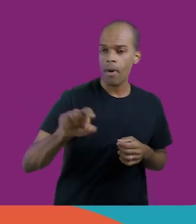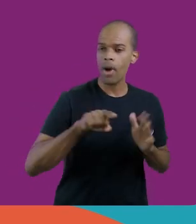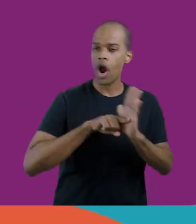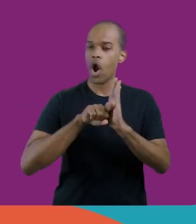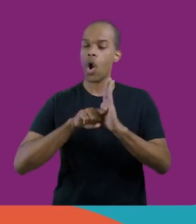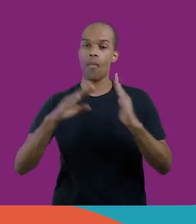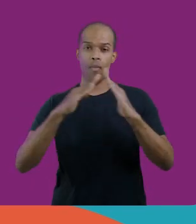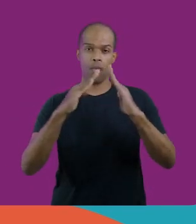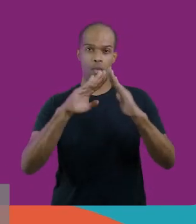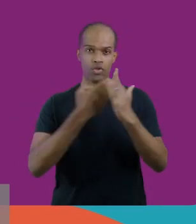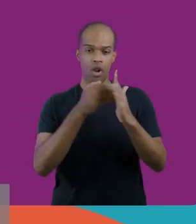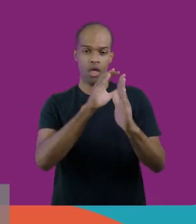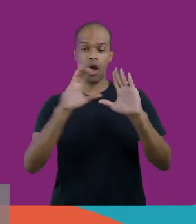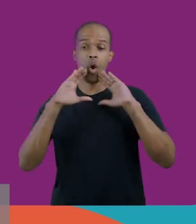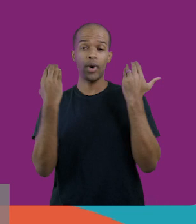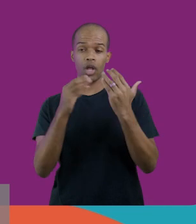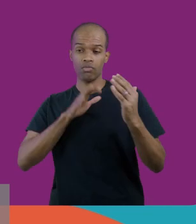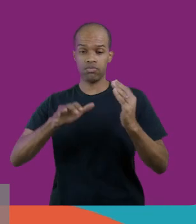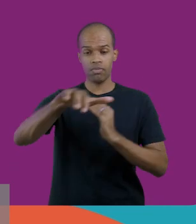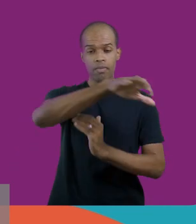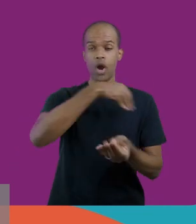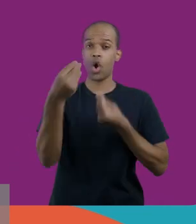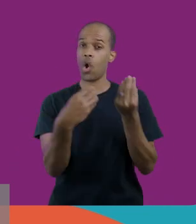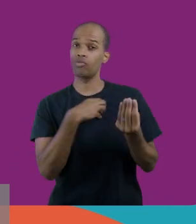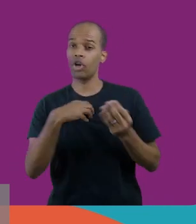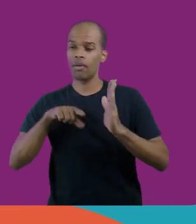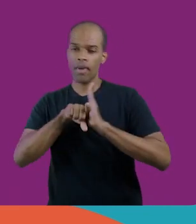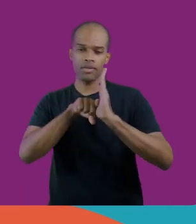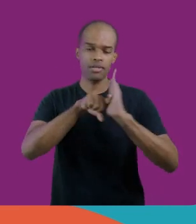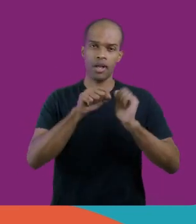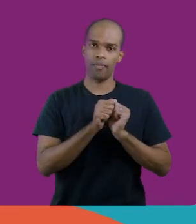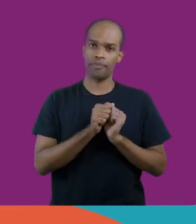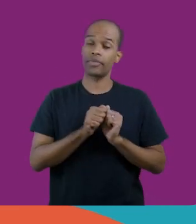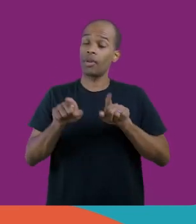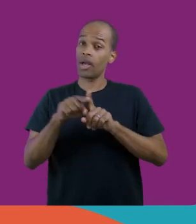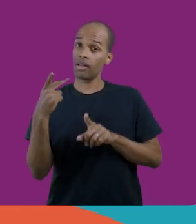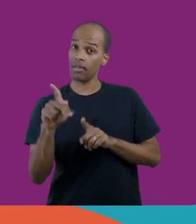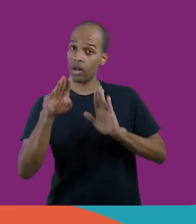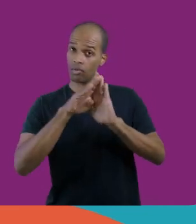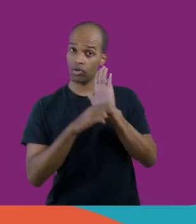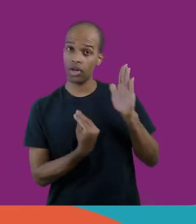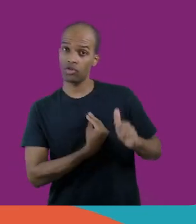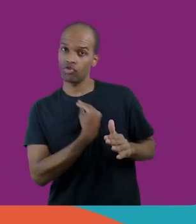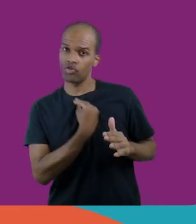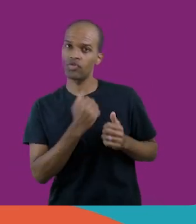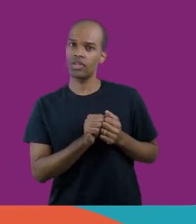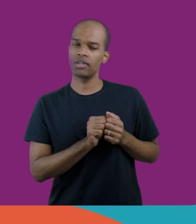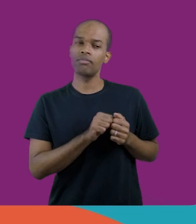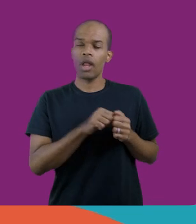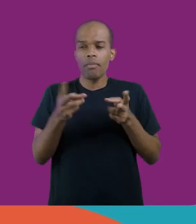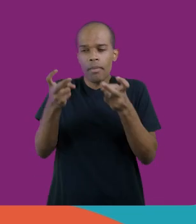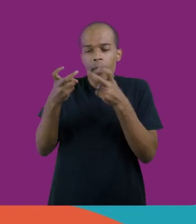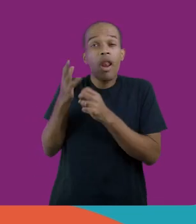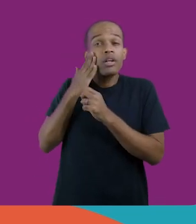onde a escola está inserida, ela olhando o projeto de vida do estudante, ainda mais dentro desse contexto que nós estamos vivendo,